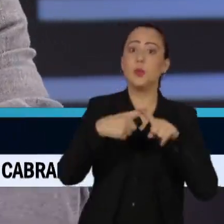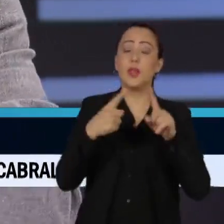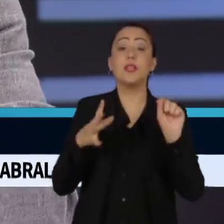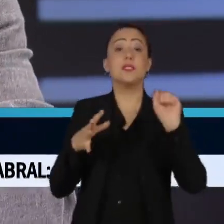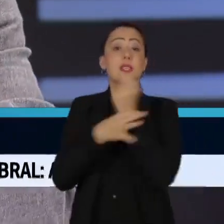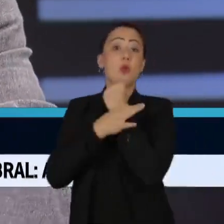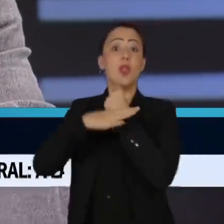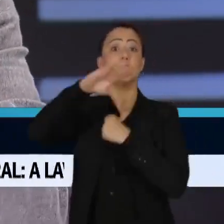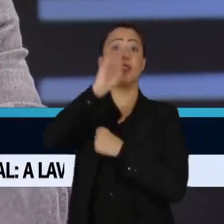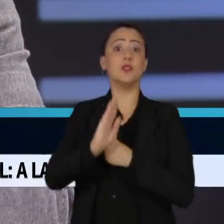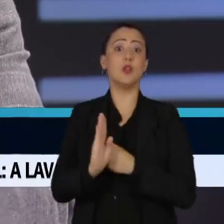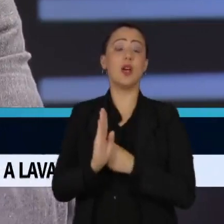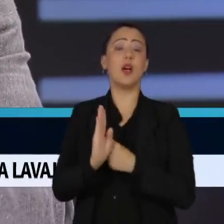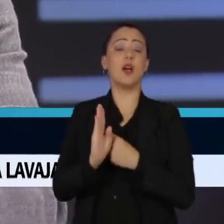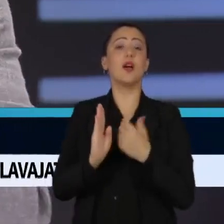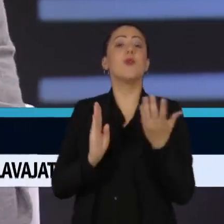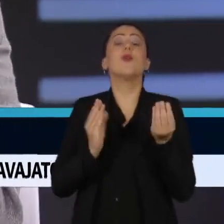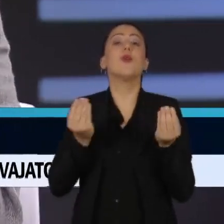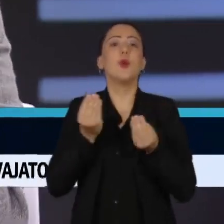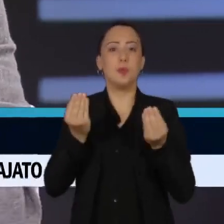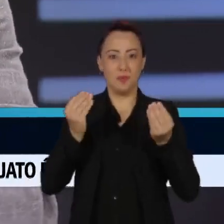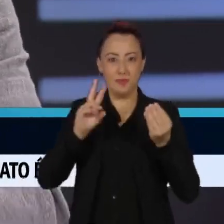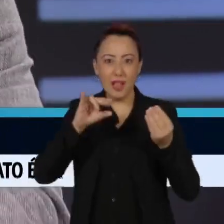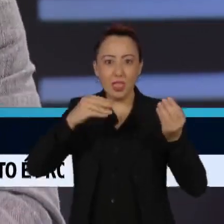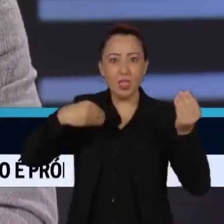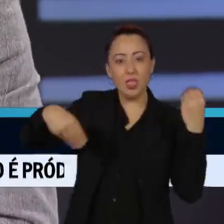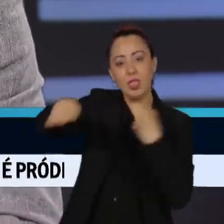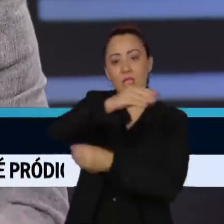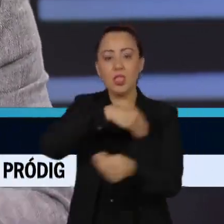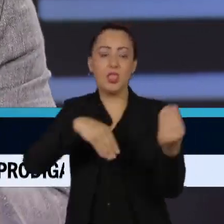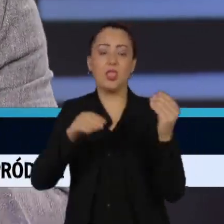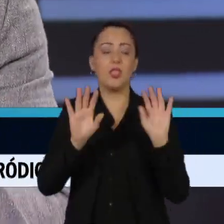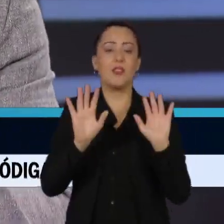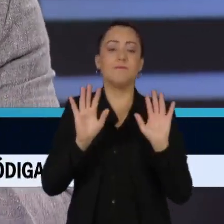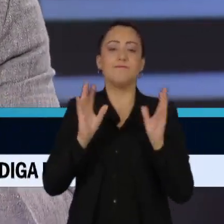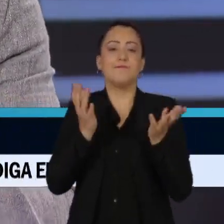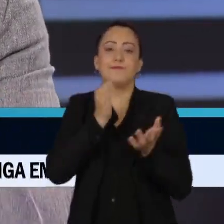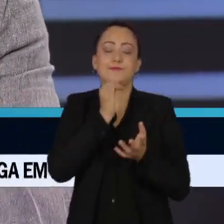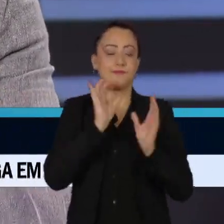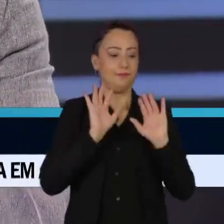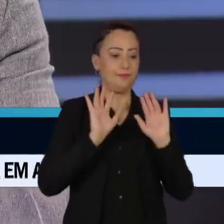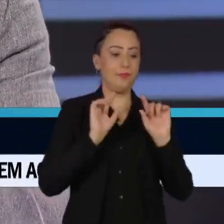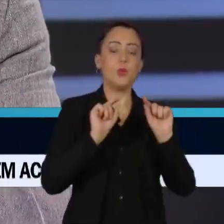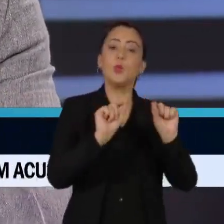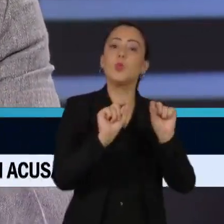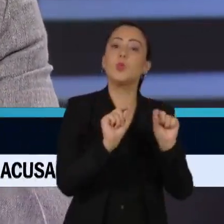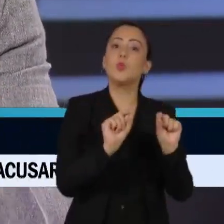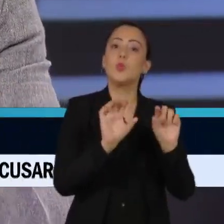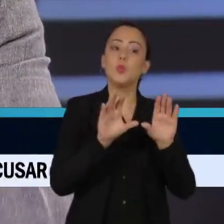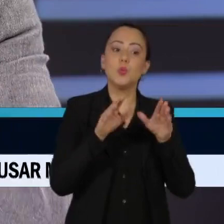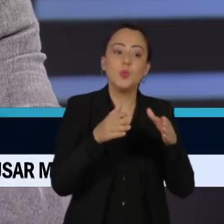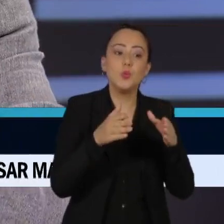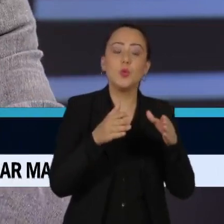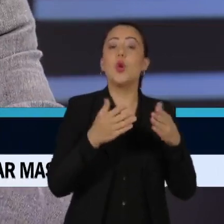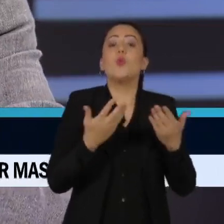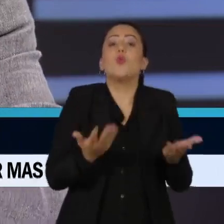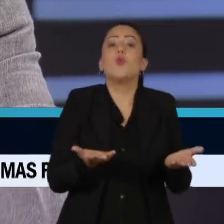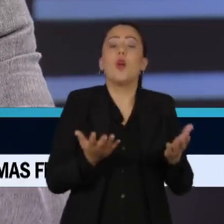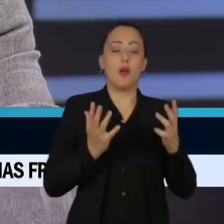nacional se houver uma mistura entre aquilo que é a função